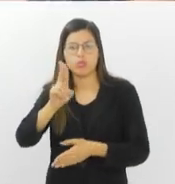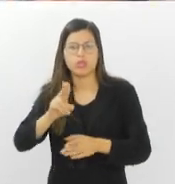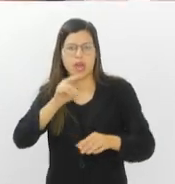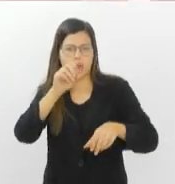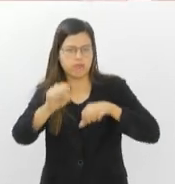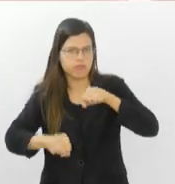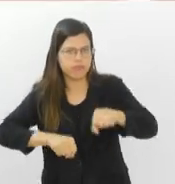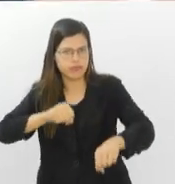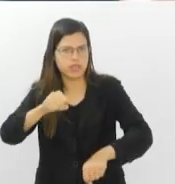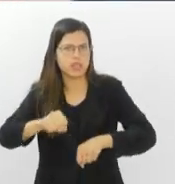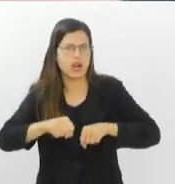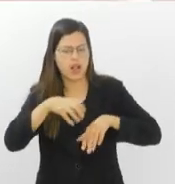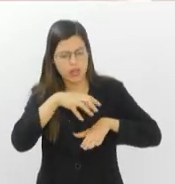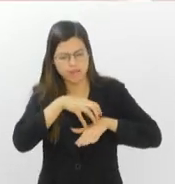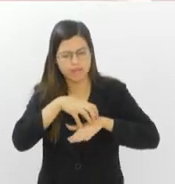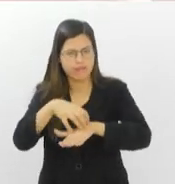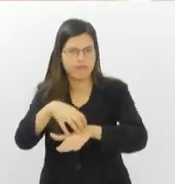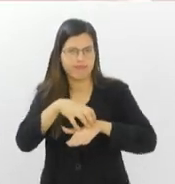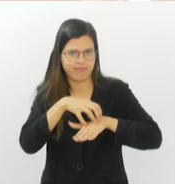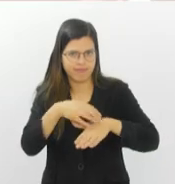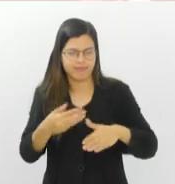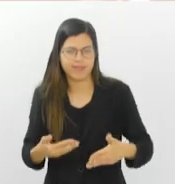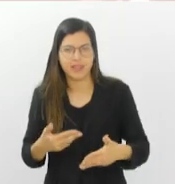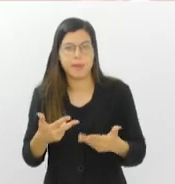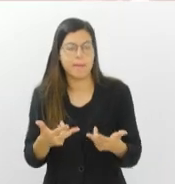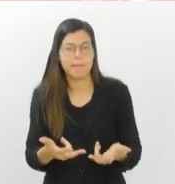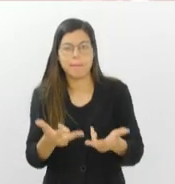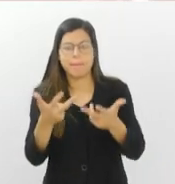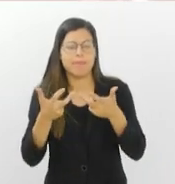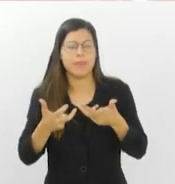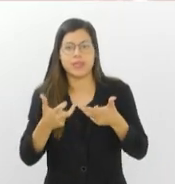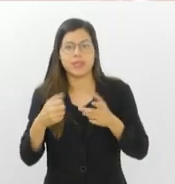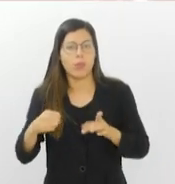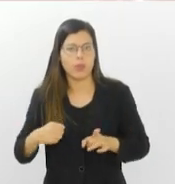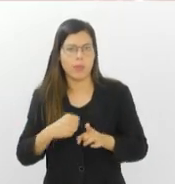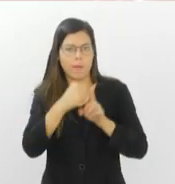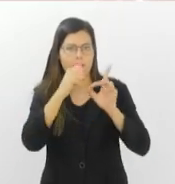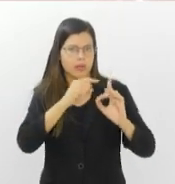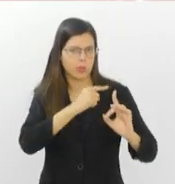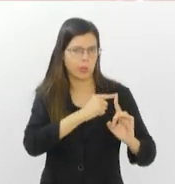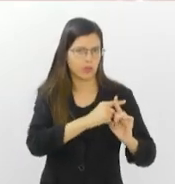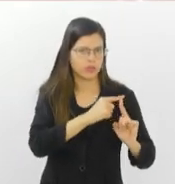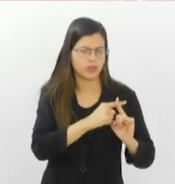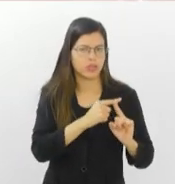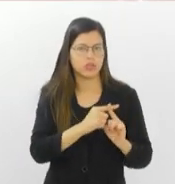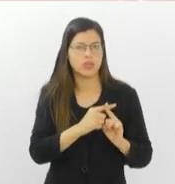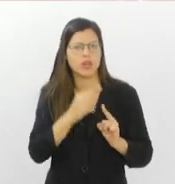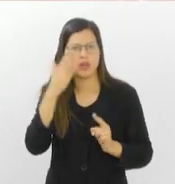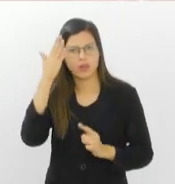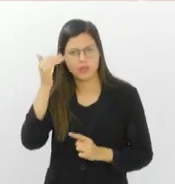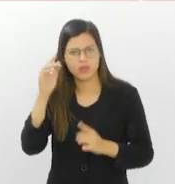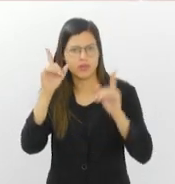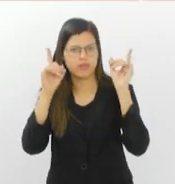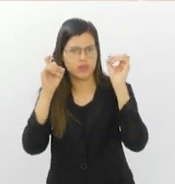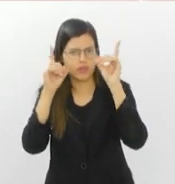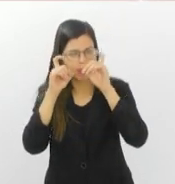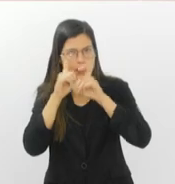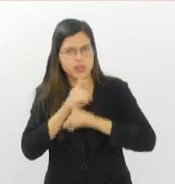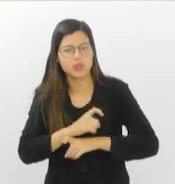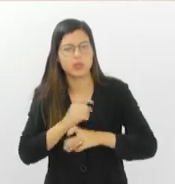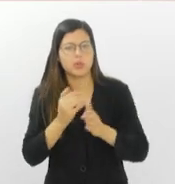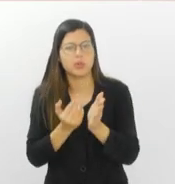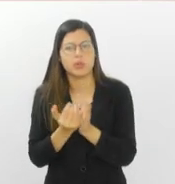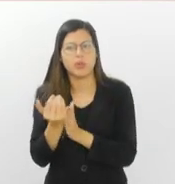transporte, né? E perceba o seu impacto positivo, né? Então, assim, eu sei que é difícil no início, muitas